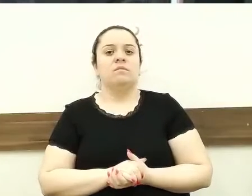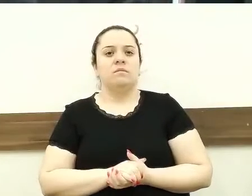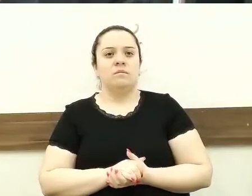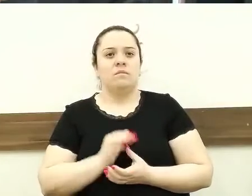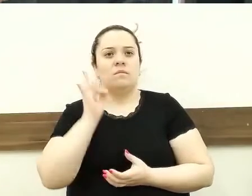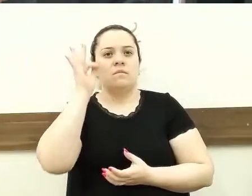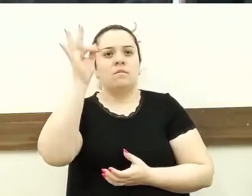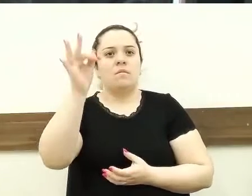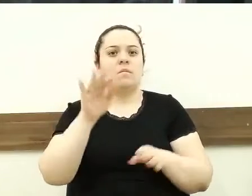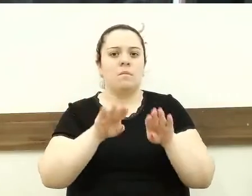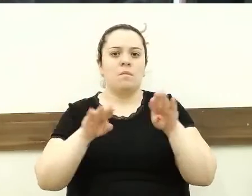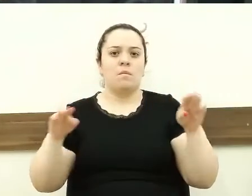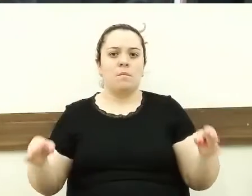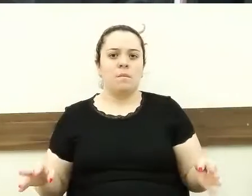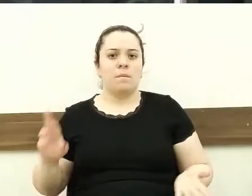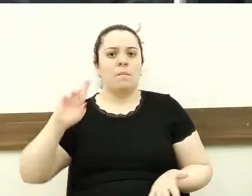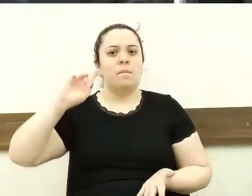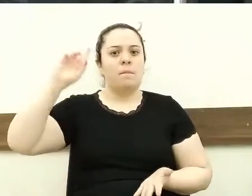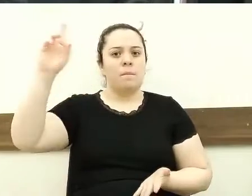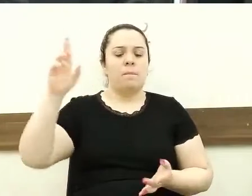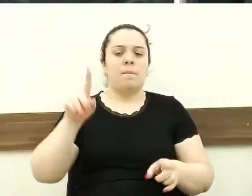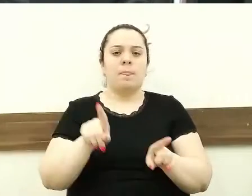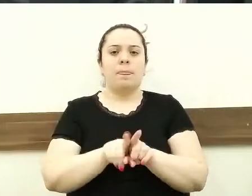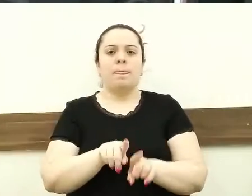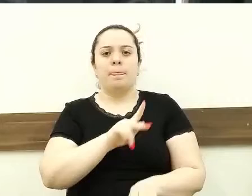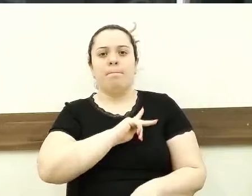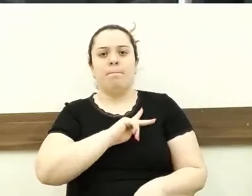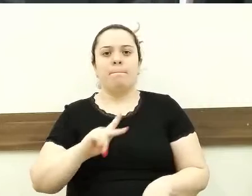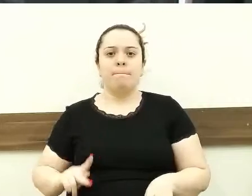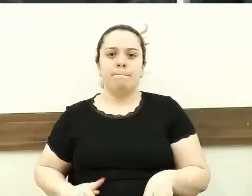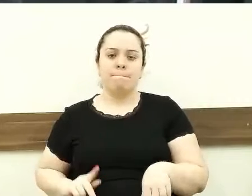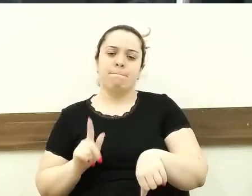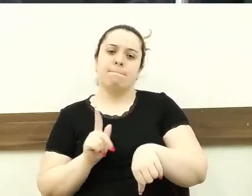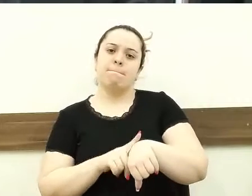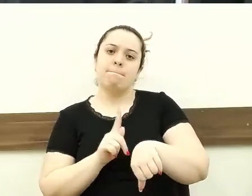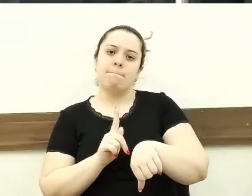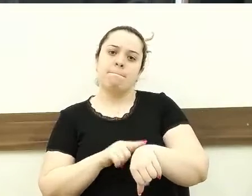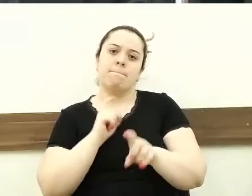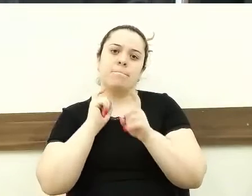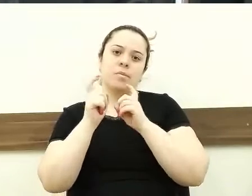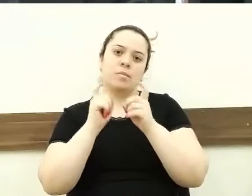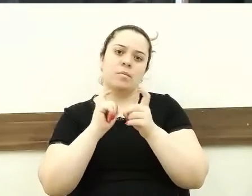até a própria presidente hoje, sobre a questão do horário da sessão.